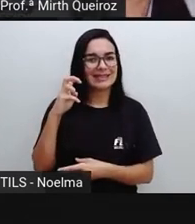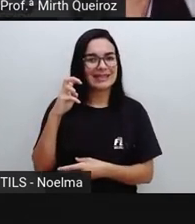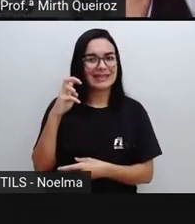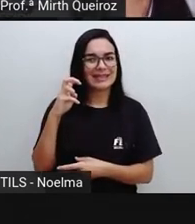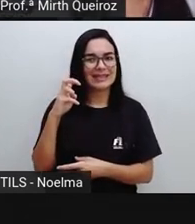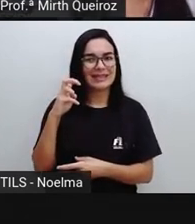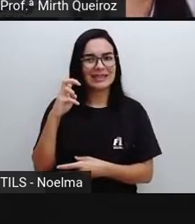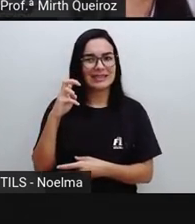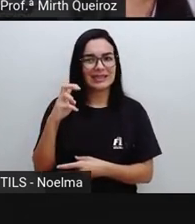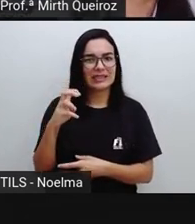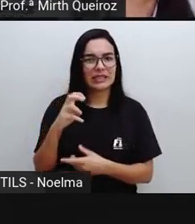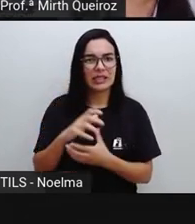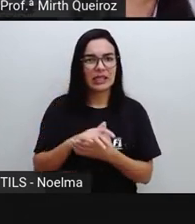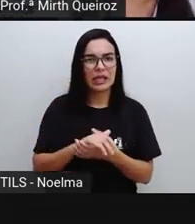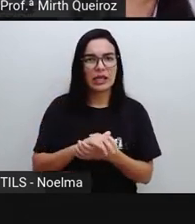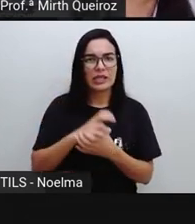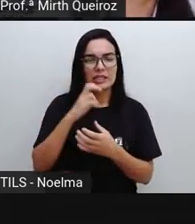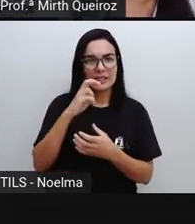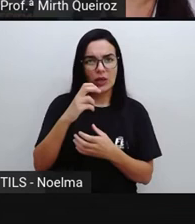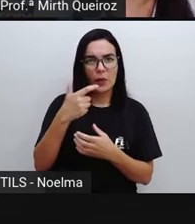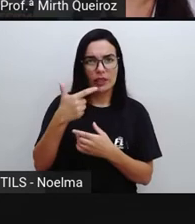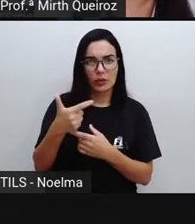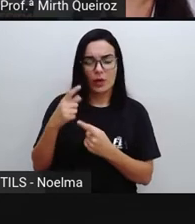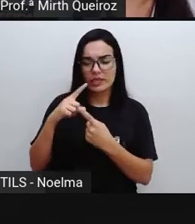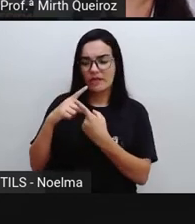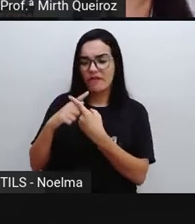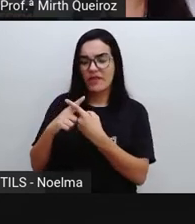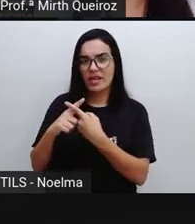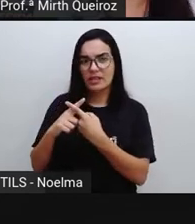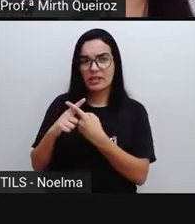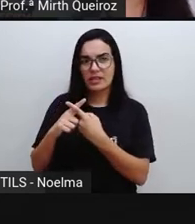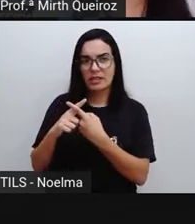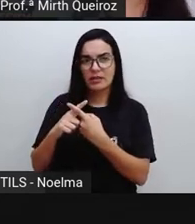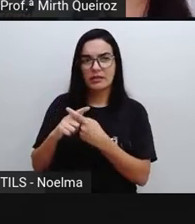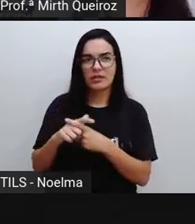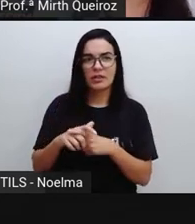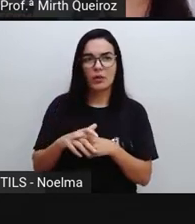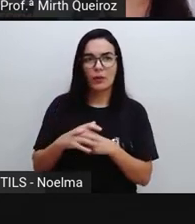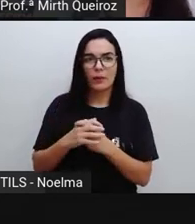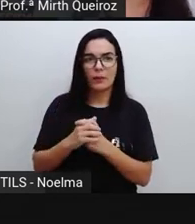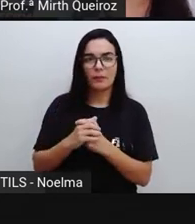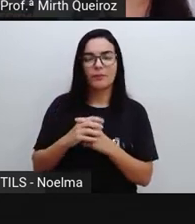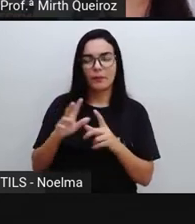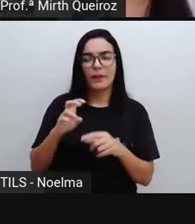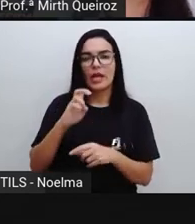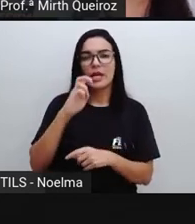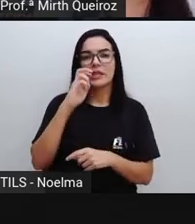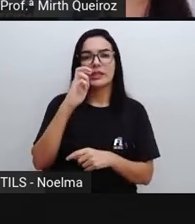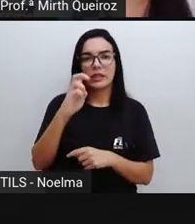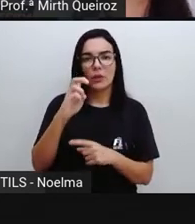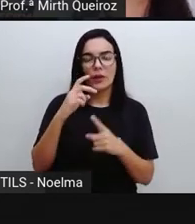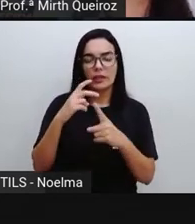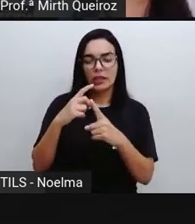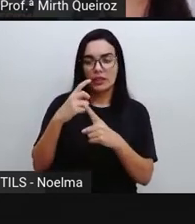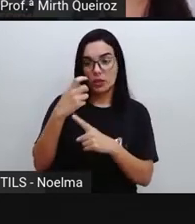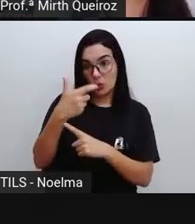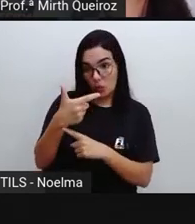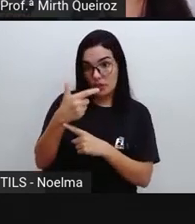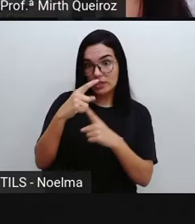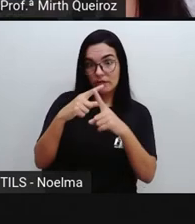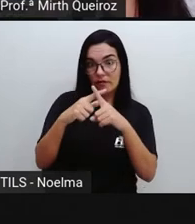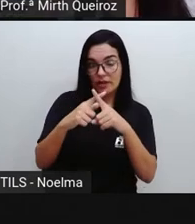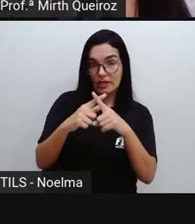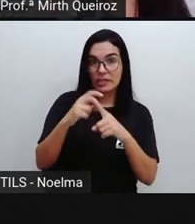pegar cinquenta e dois casos, perdão, pelo numeral cinco. Porque a cada caso,